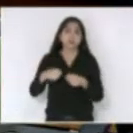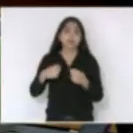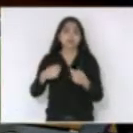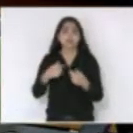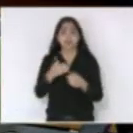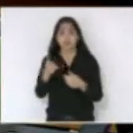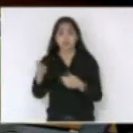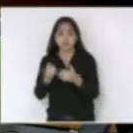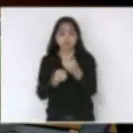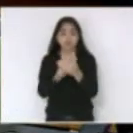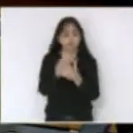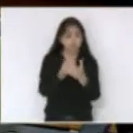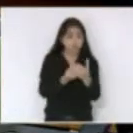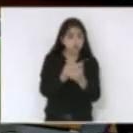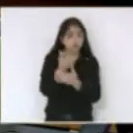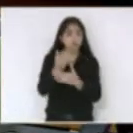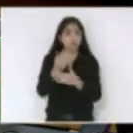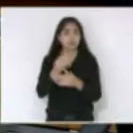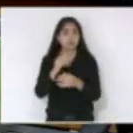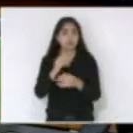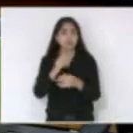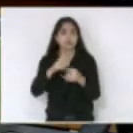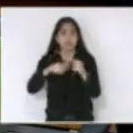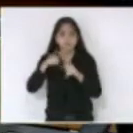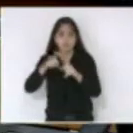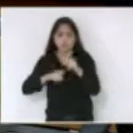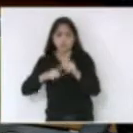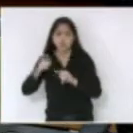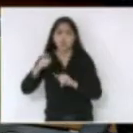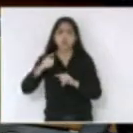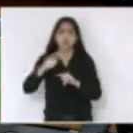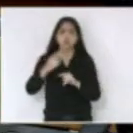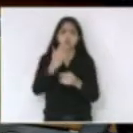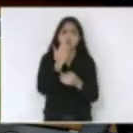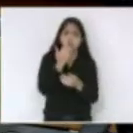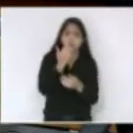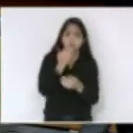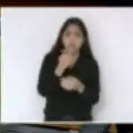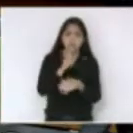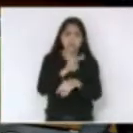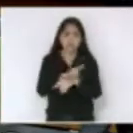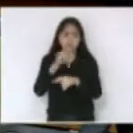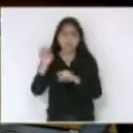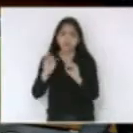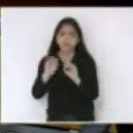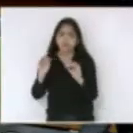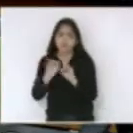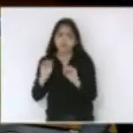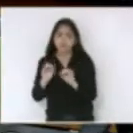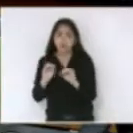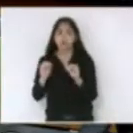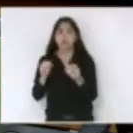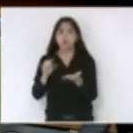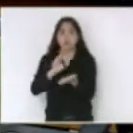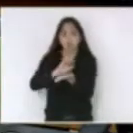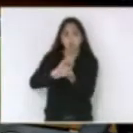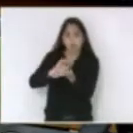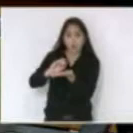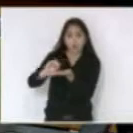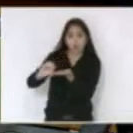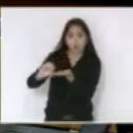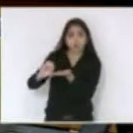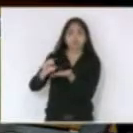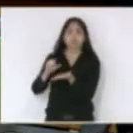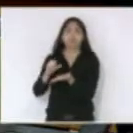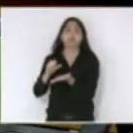já produzem produtos orgânicos e agroecológicos ter uma oportunidade inclusive uma homenagem ao nosso grande encontro que a gente